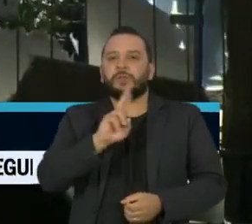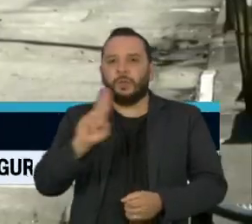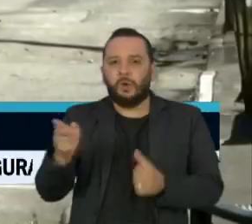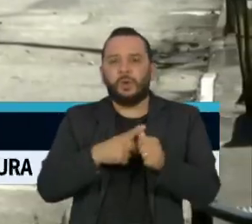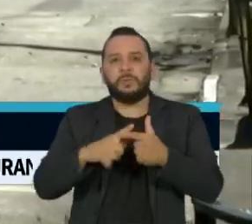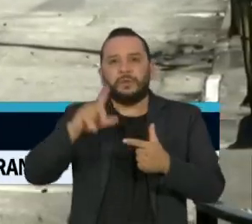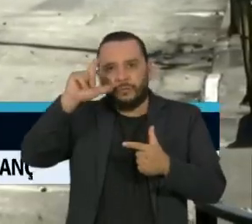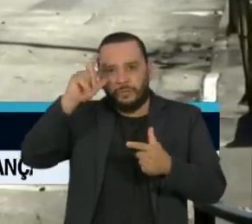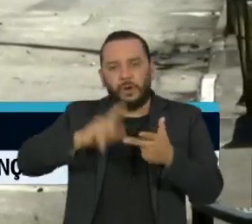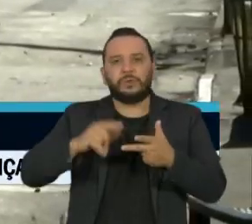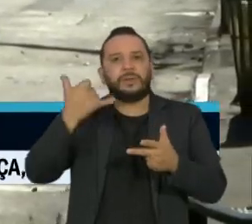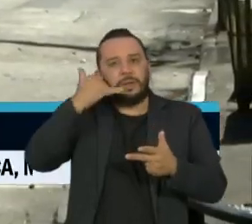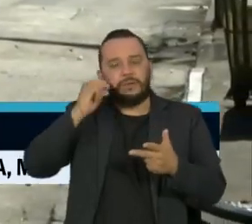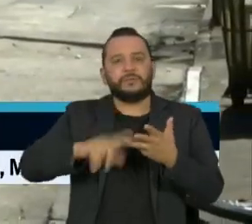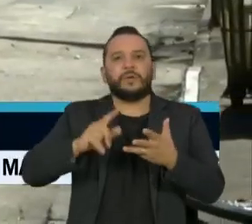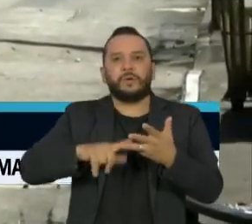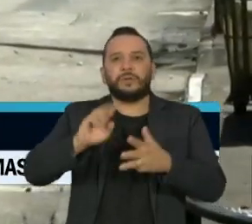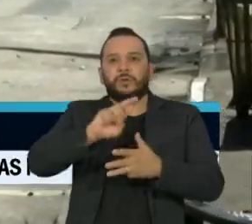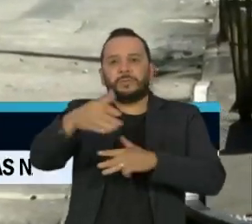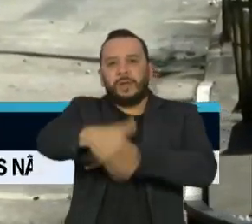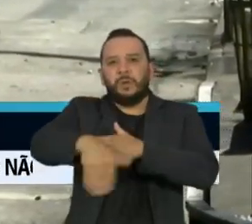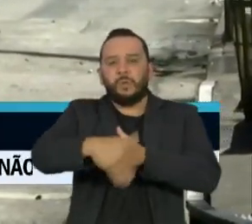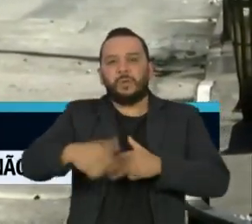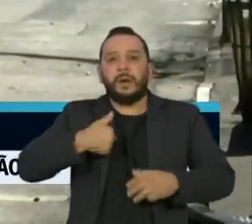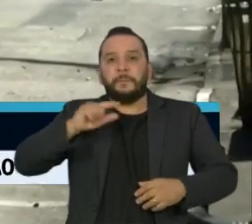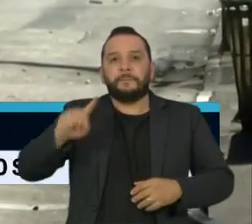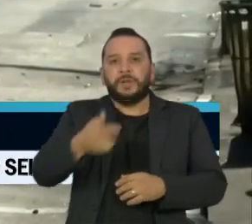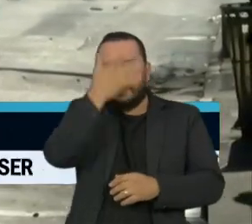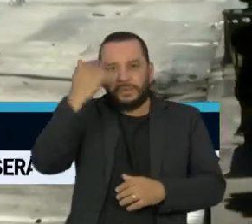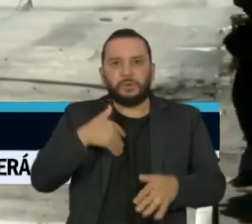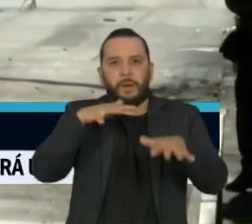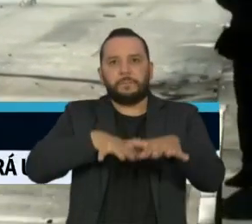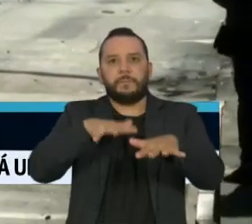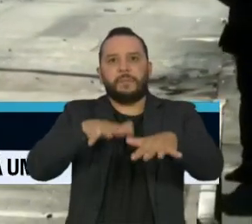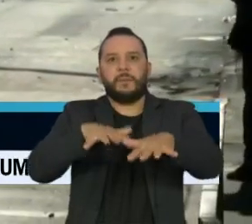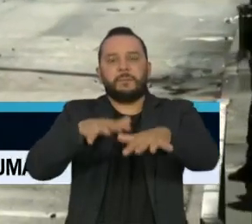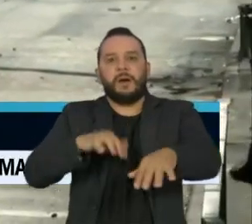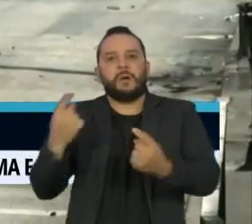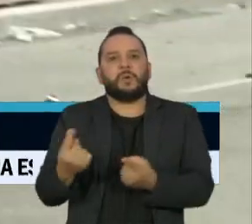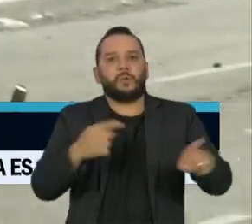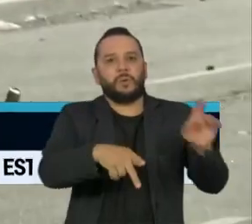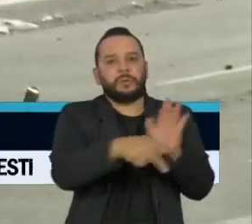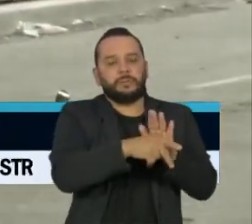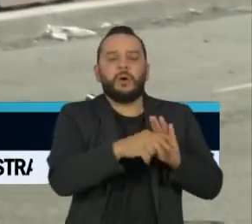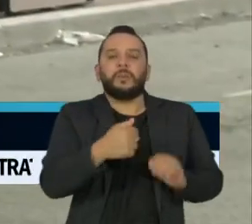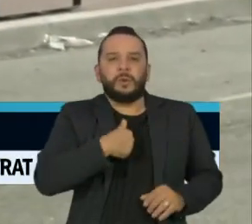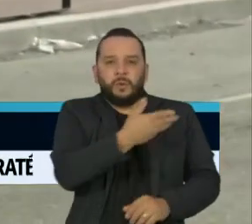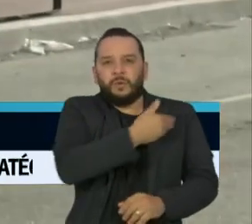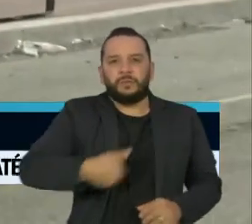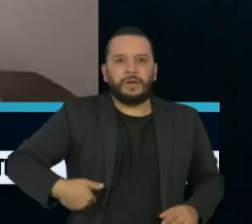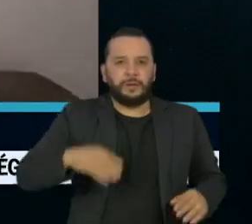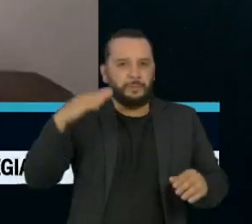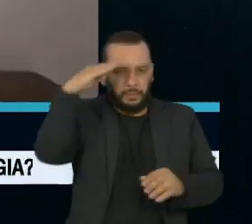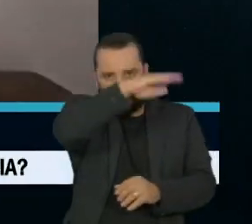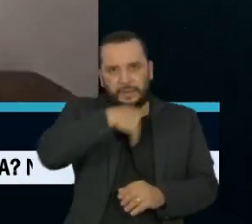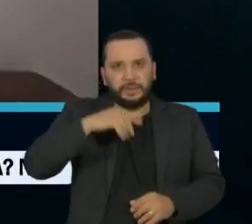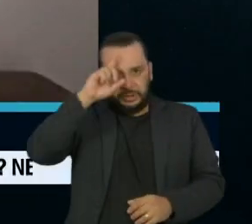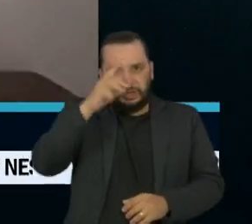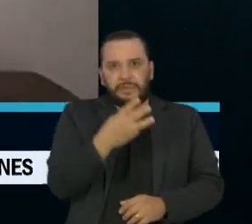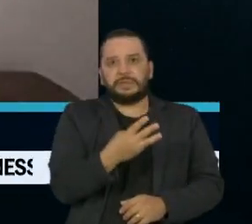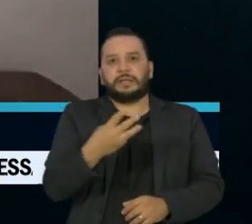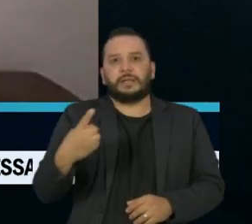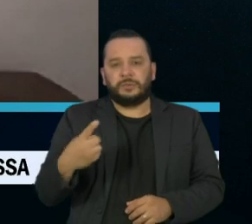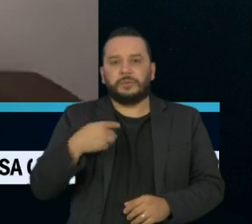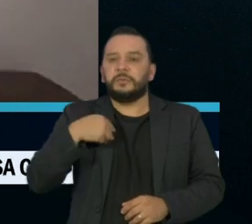e endereço de cerca de mil manifestantes que participaram de um protesto contra o governo Jair Bolsonaro em 31 de maio. A perseguição